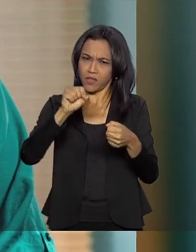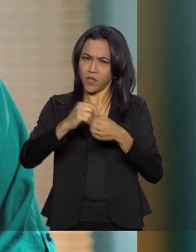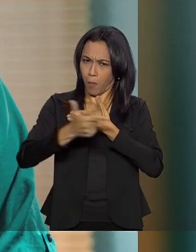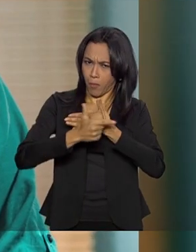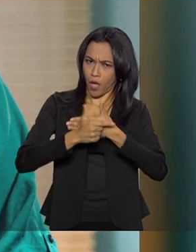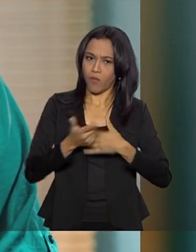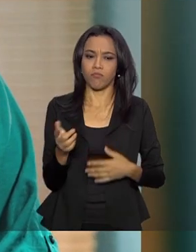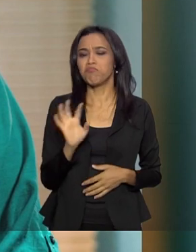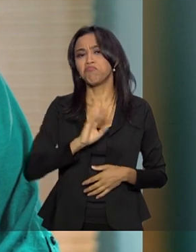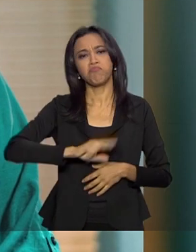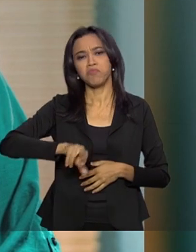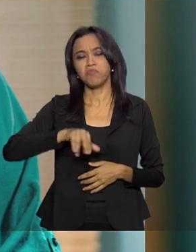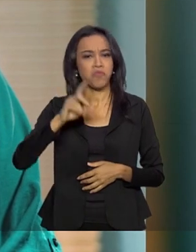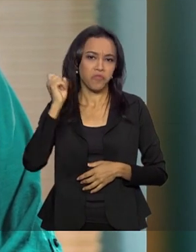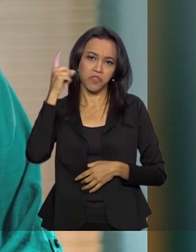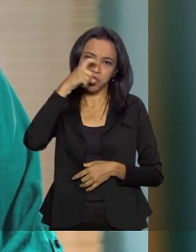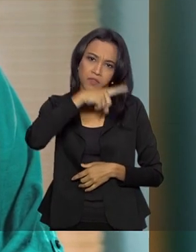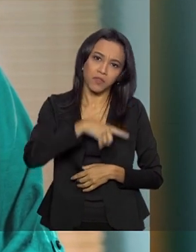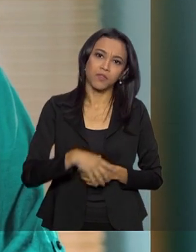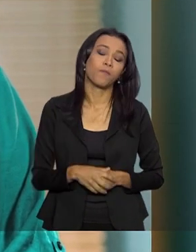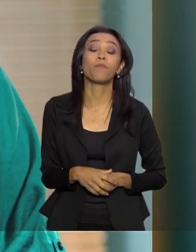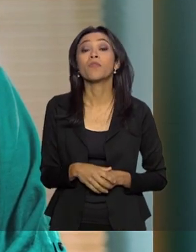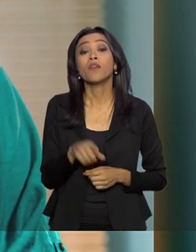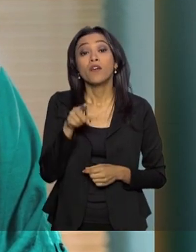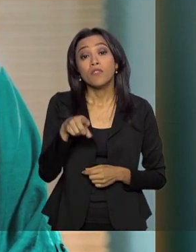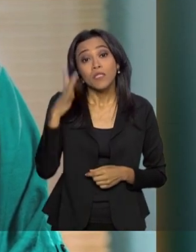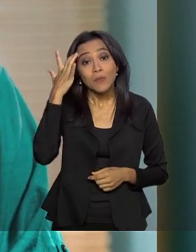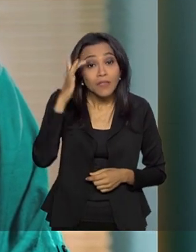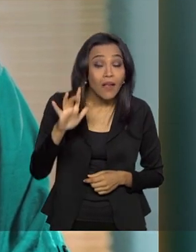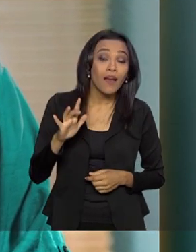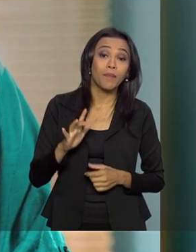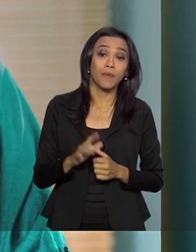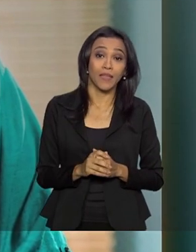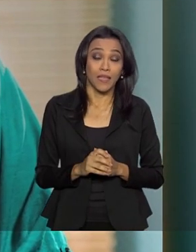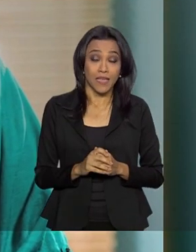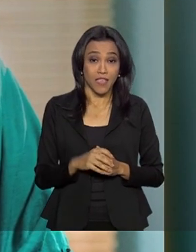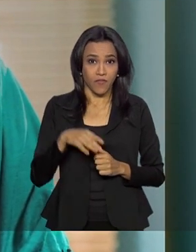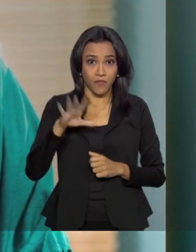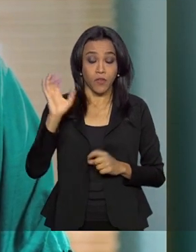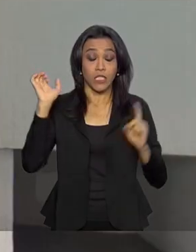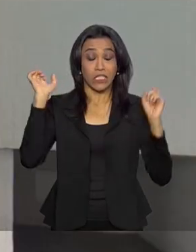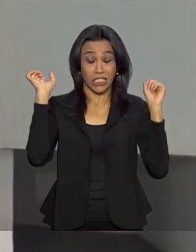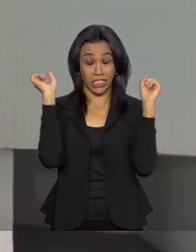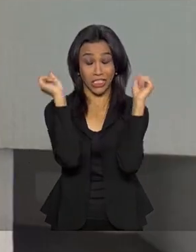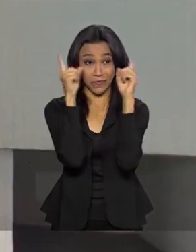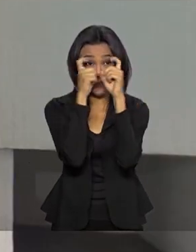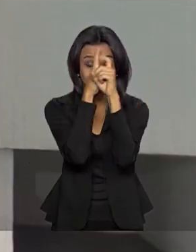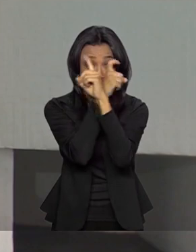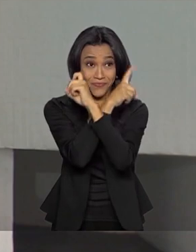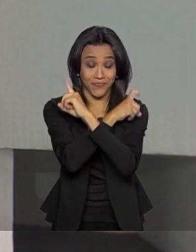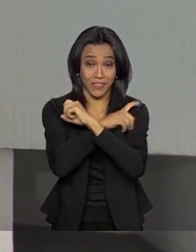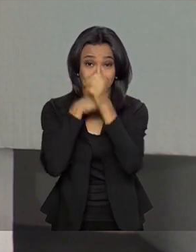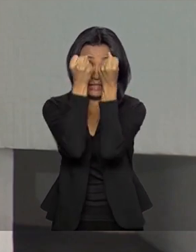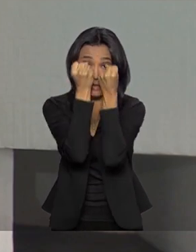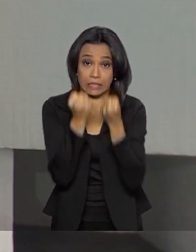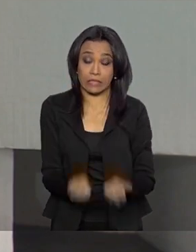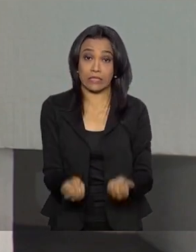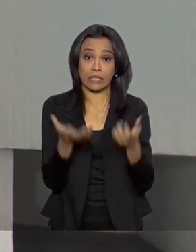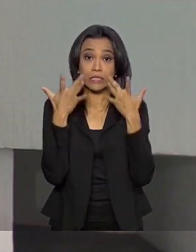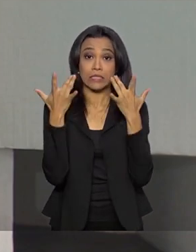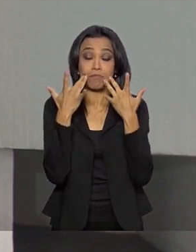disso. Você não tem ideia de que foi a peça mais difícil que eu tive para decorar.